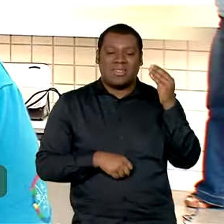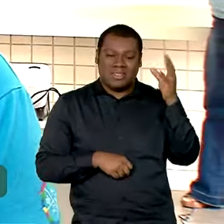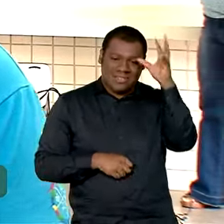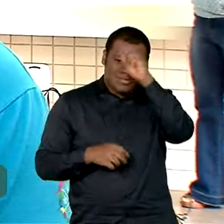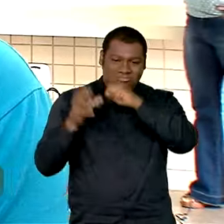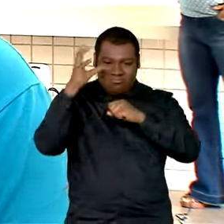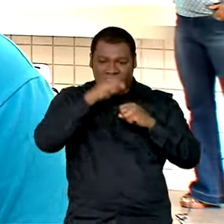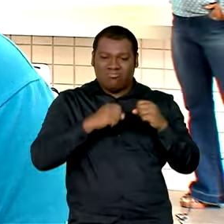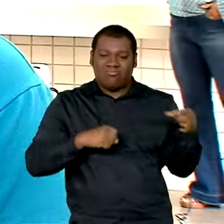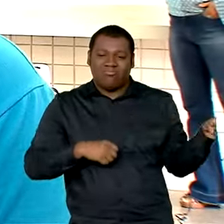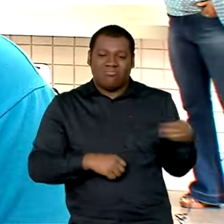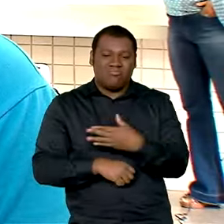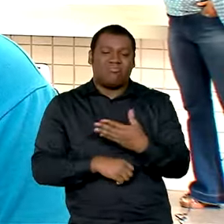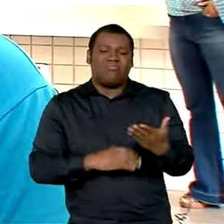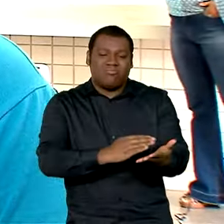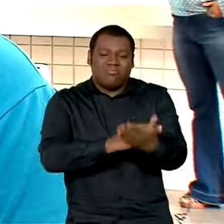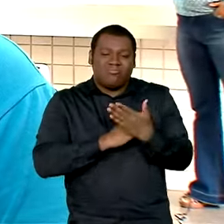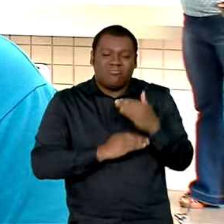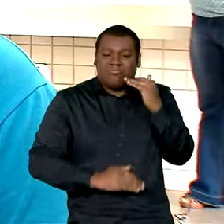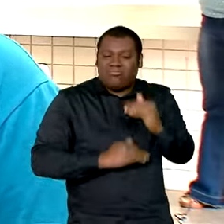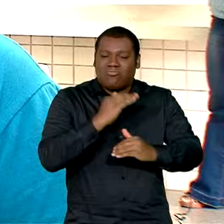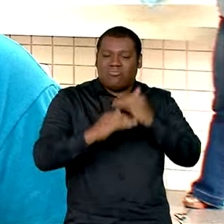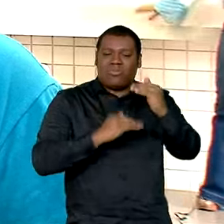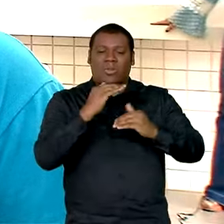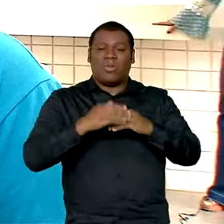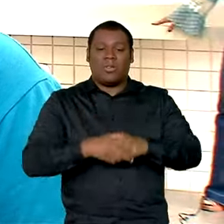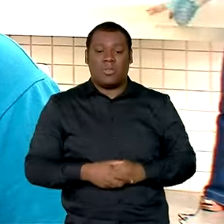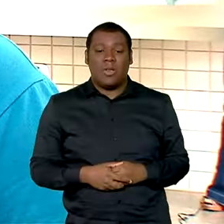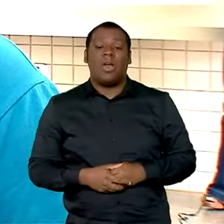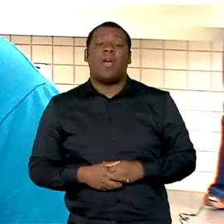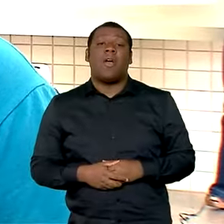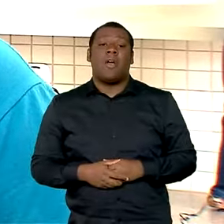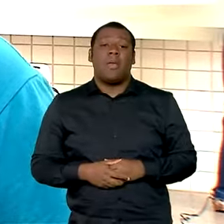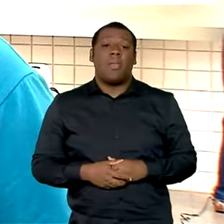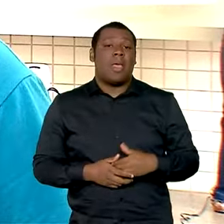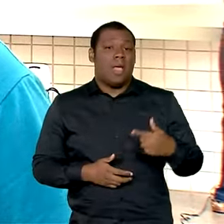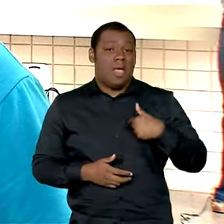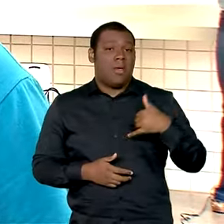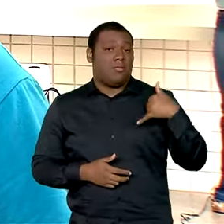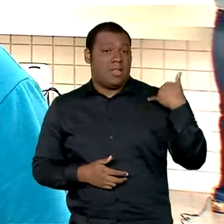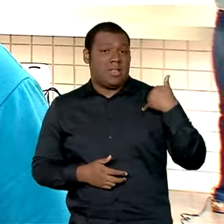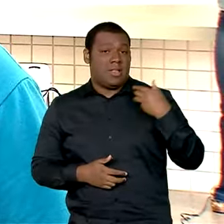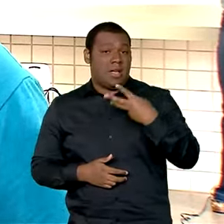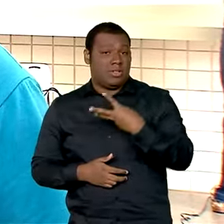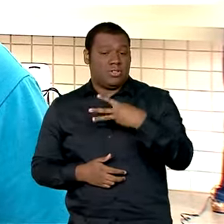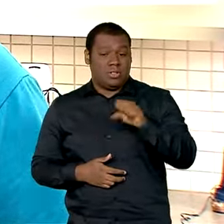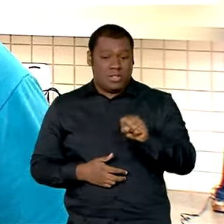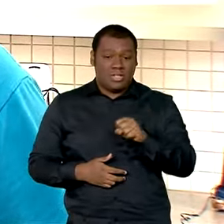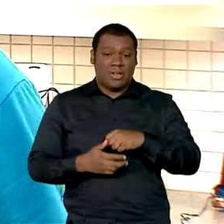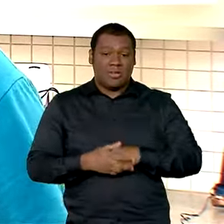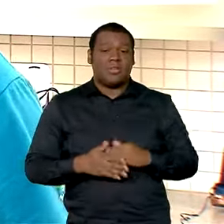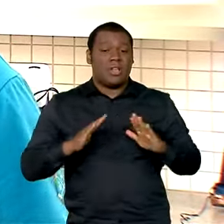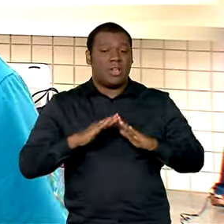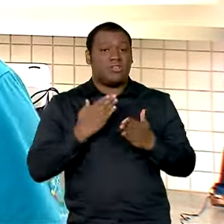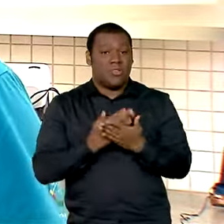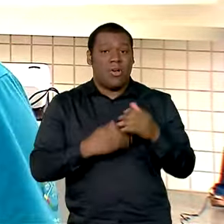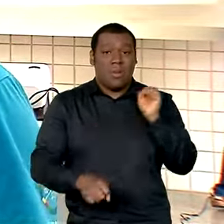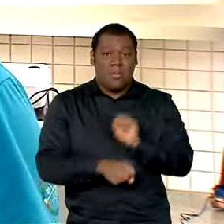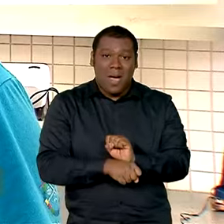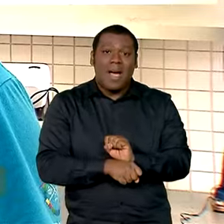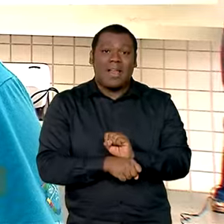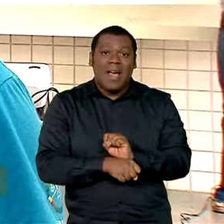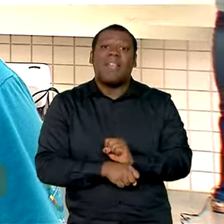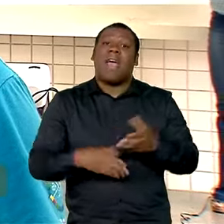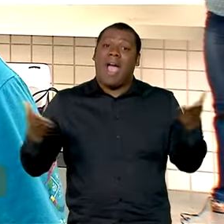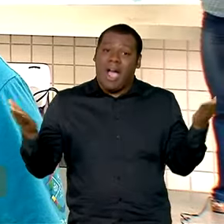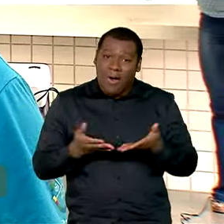crescimento pessoal, abriu a minha mente, pois assim, eu vou fazer 38 anos eu estava estagnada, eu posso voltar, eu posso crescer, eu posso voltar a